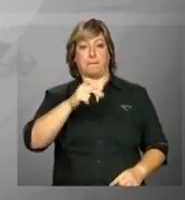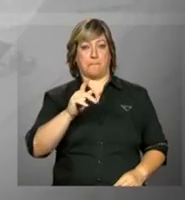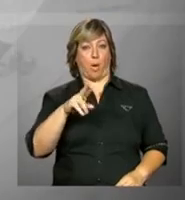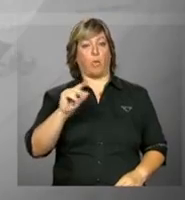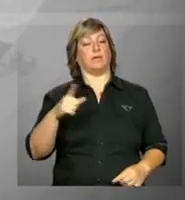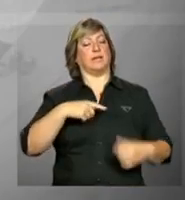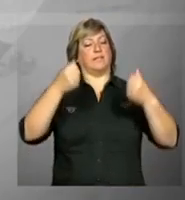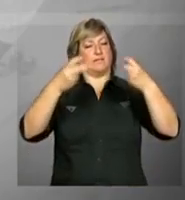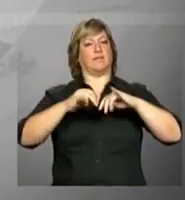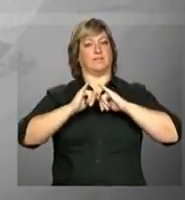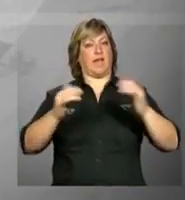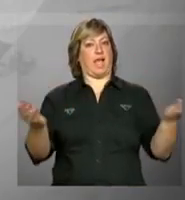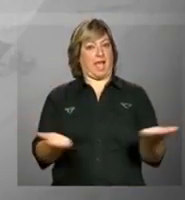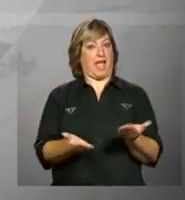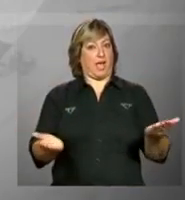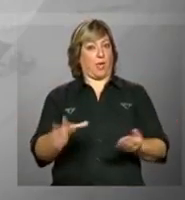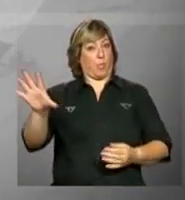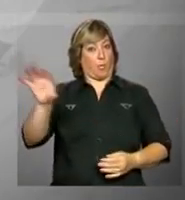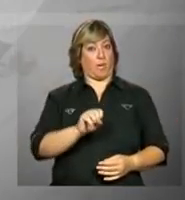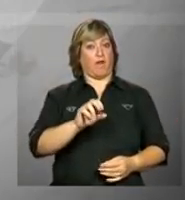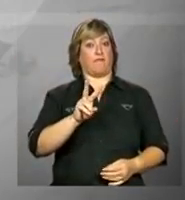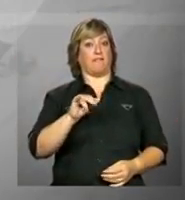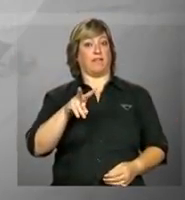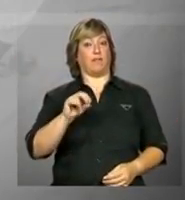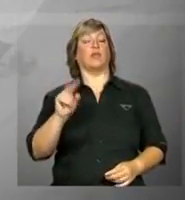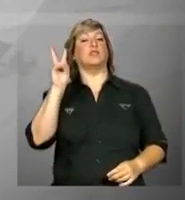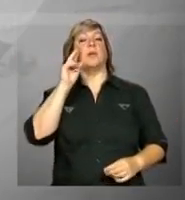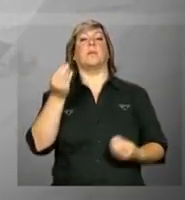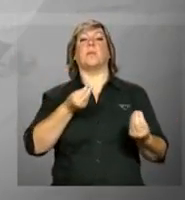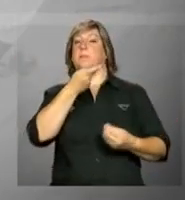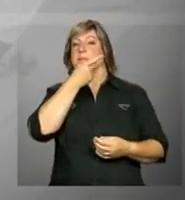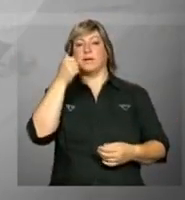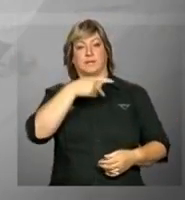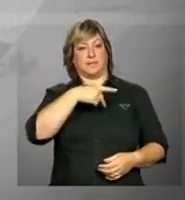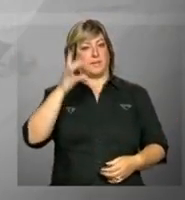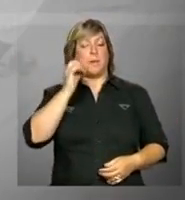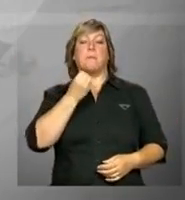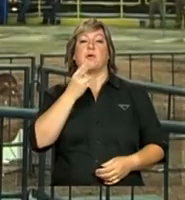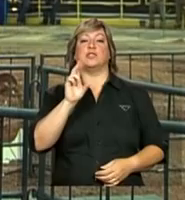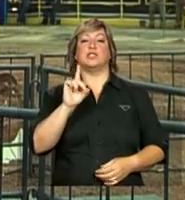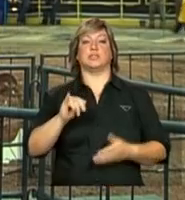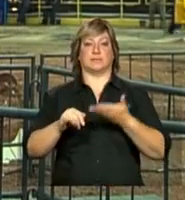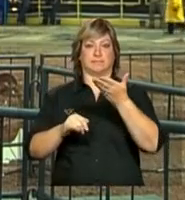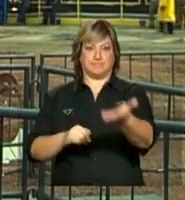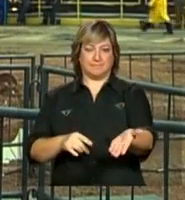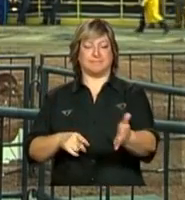tem as informações ao vivo sobre a visita da presidenta. Bom dia, Paulo.